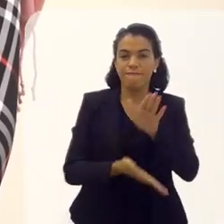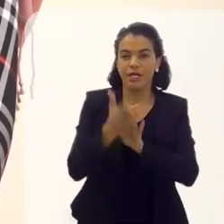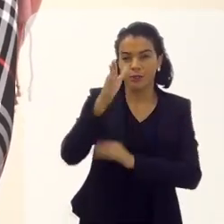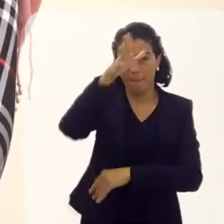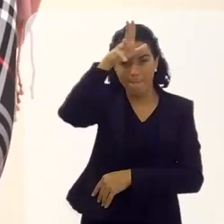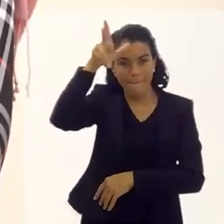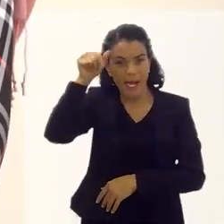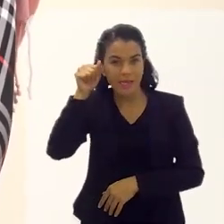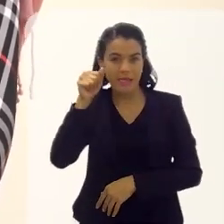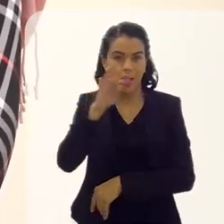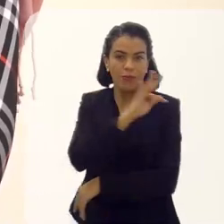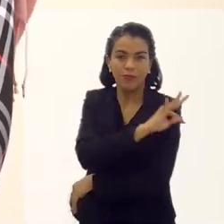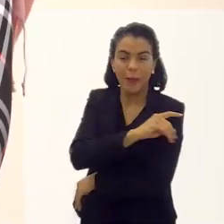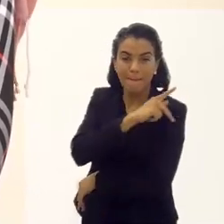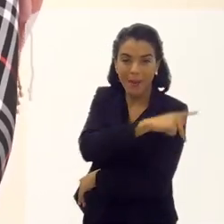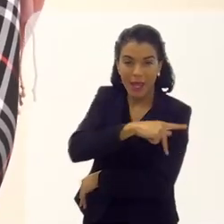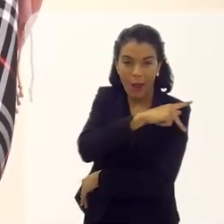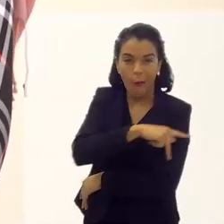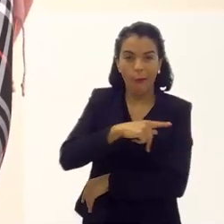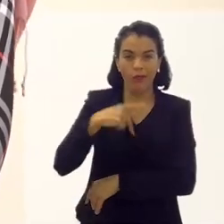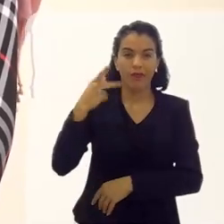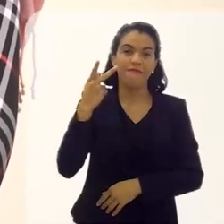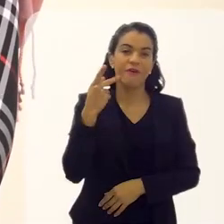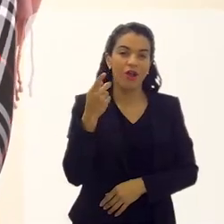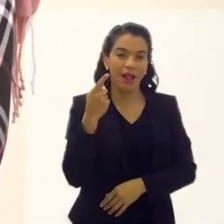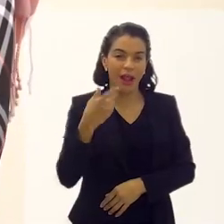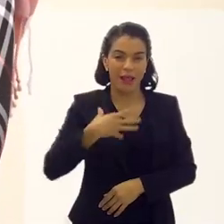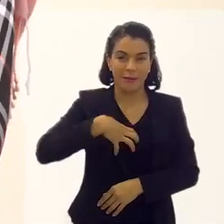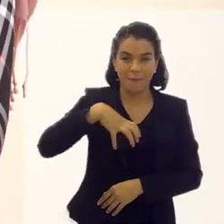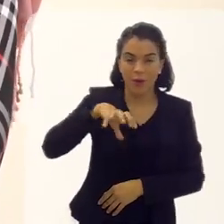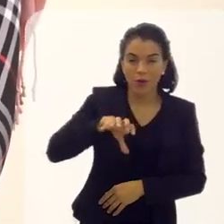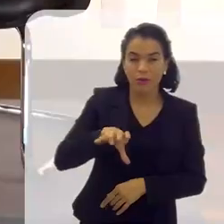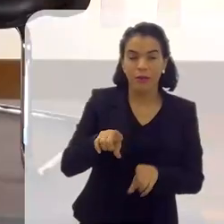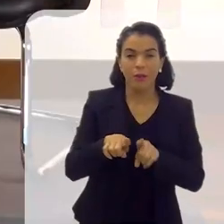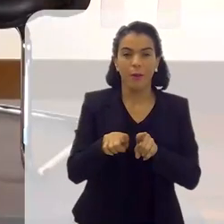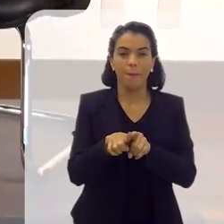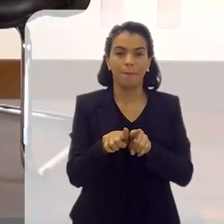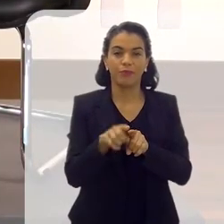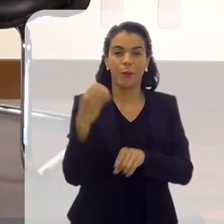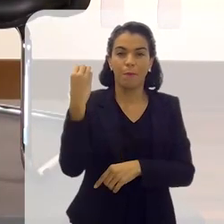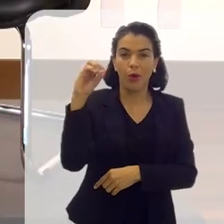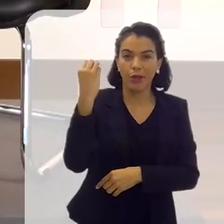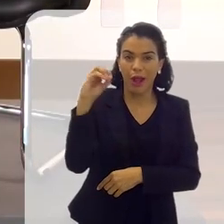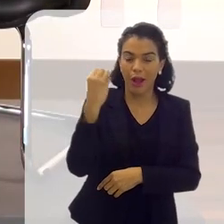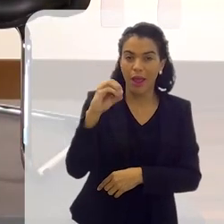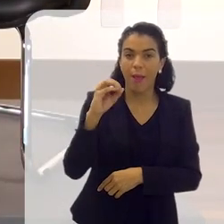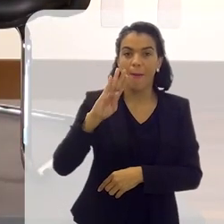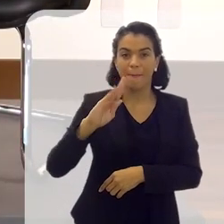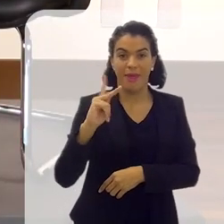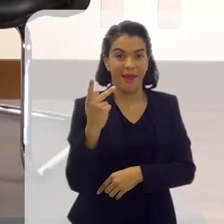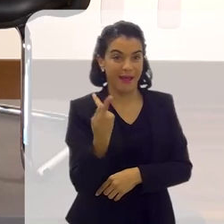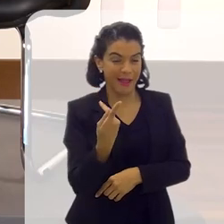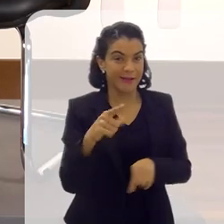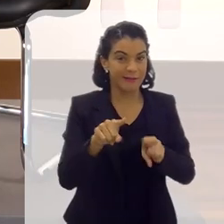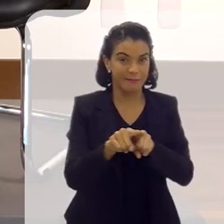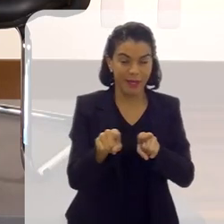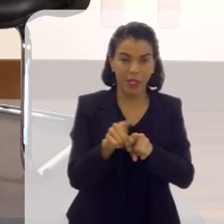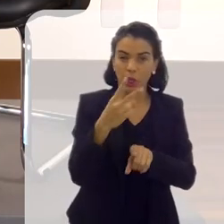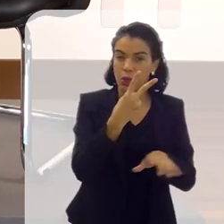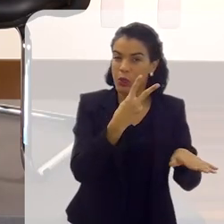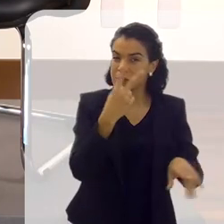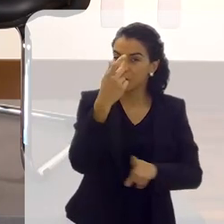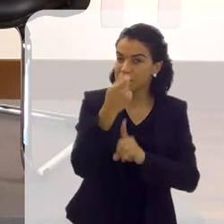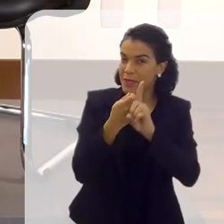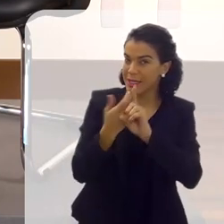eu fiz em São Paulo, Salvador, Teresina, São Luís, Fortaleza, Porto Alegre, Belo Horizonte. Agora, há